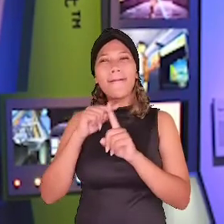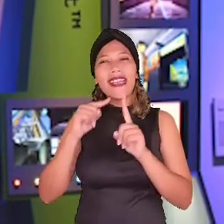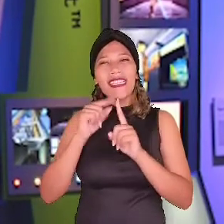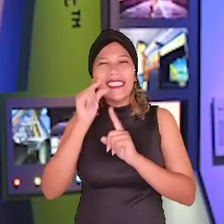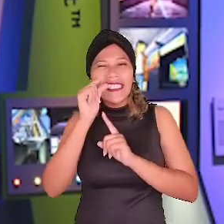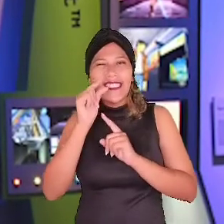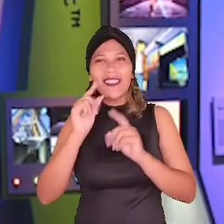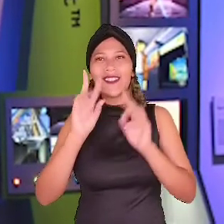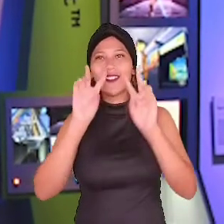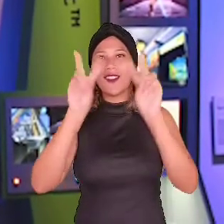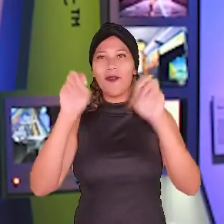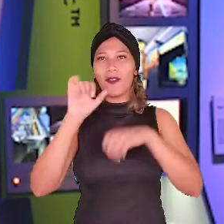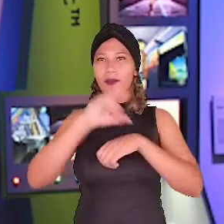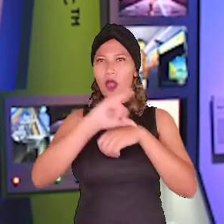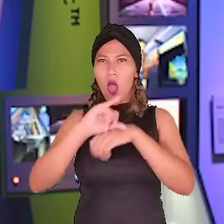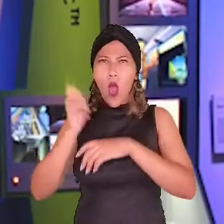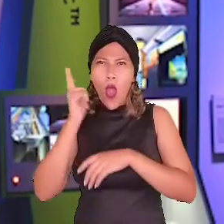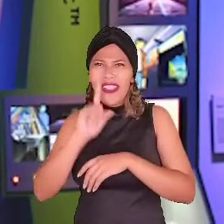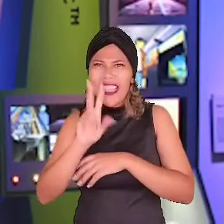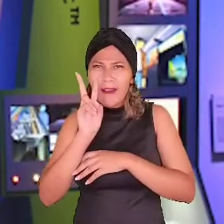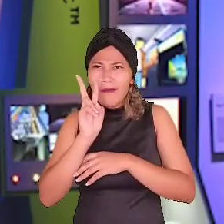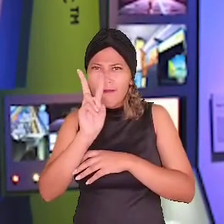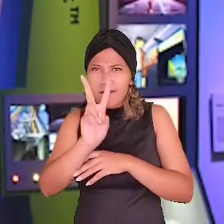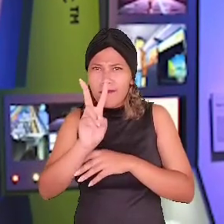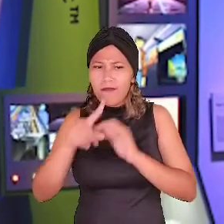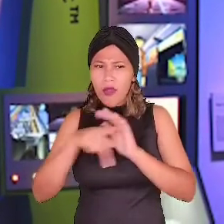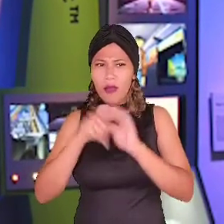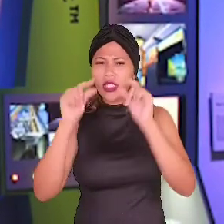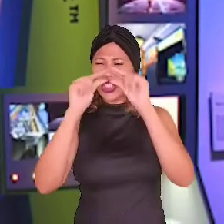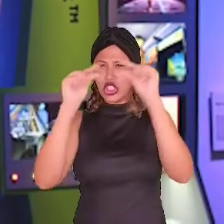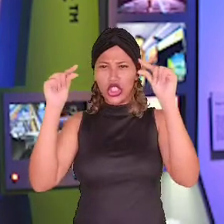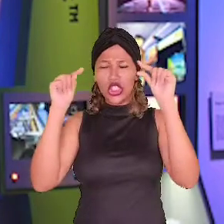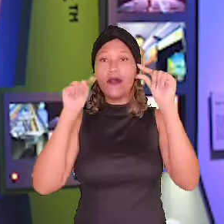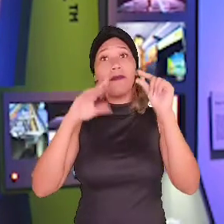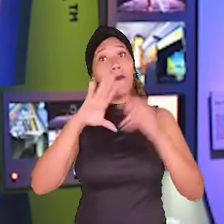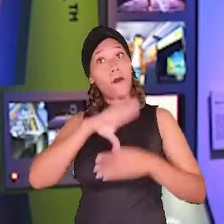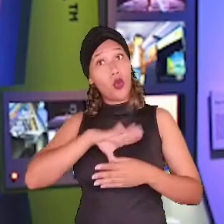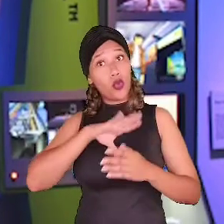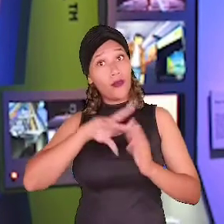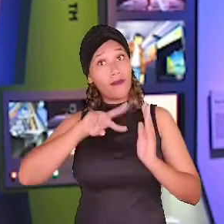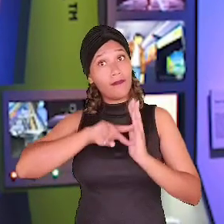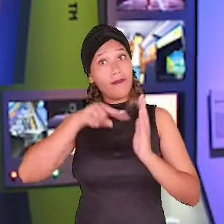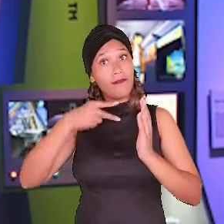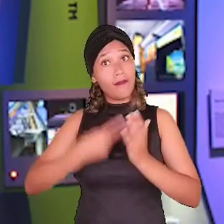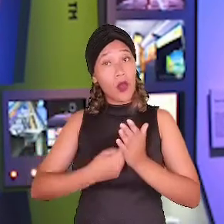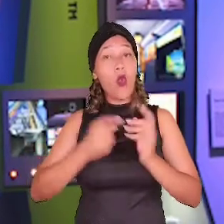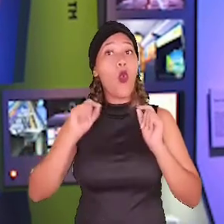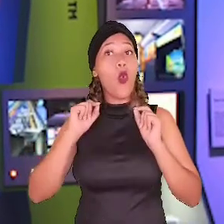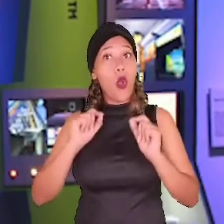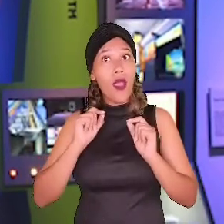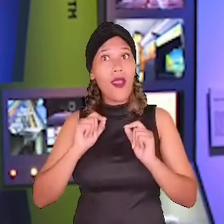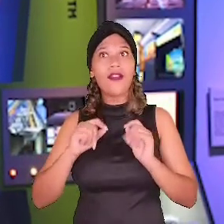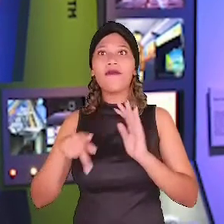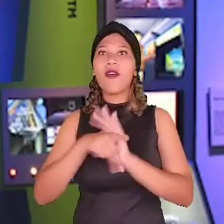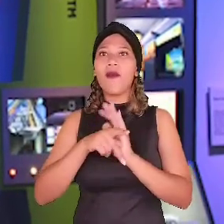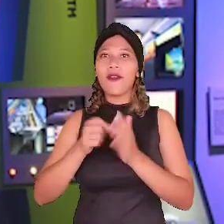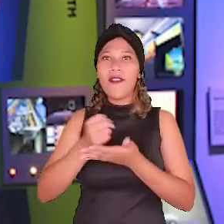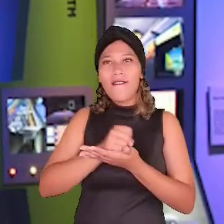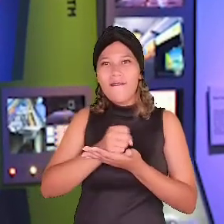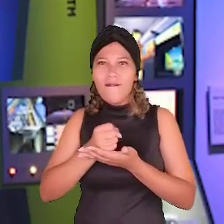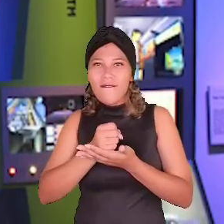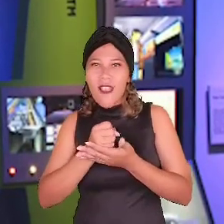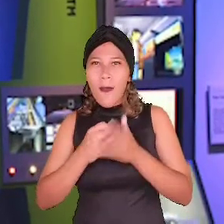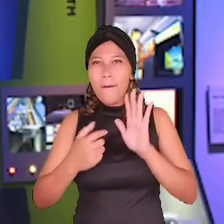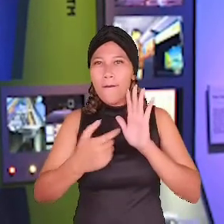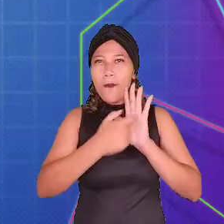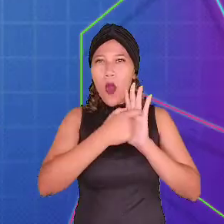dessa exposição. Conseguem ler o que está escrito na parte de cima? Em português, essa frase significa programar